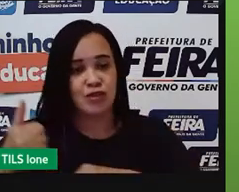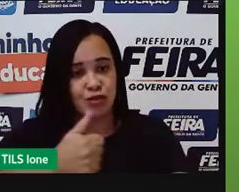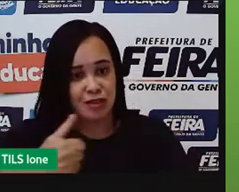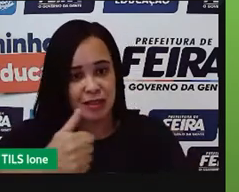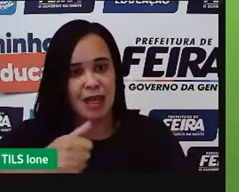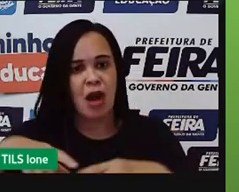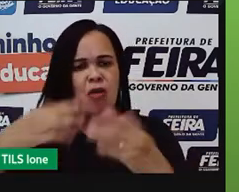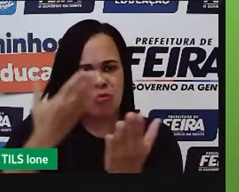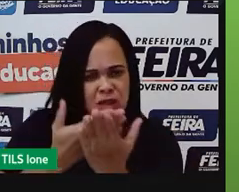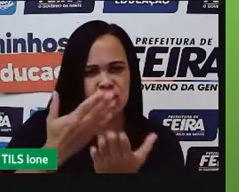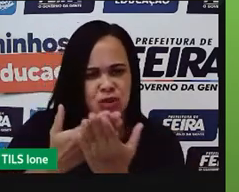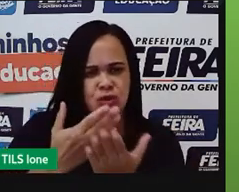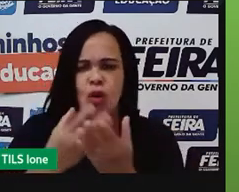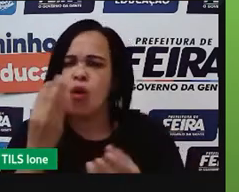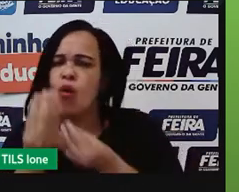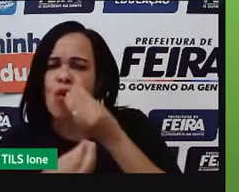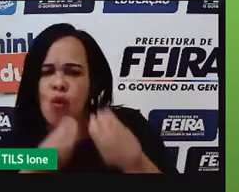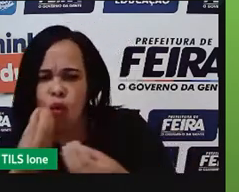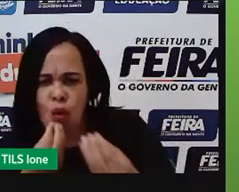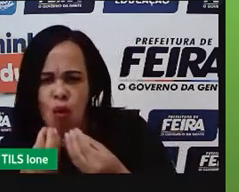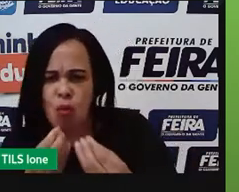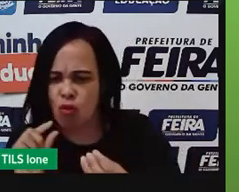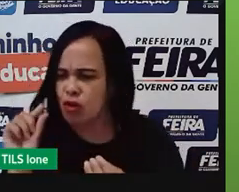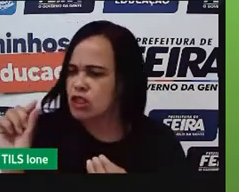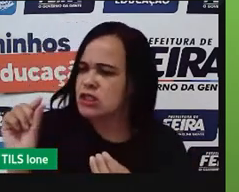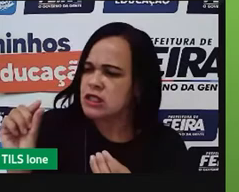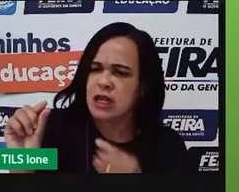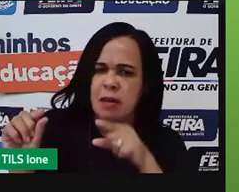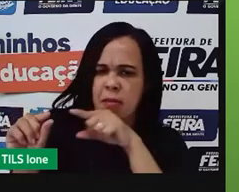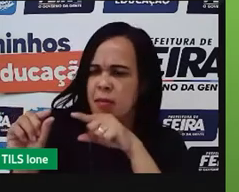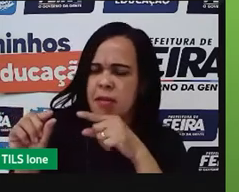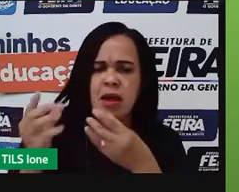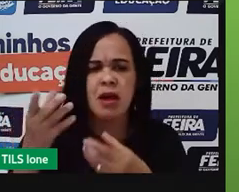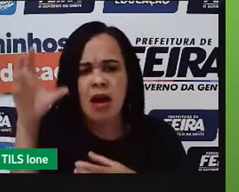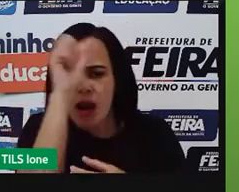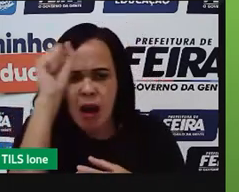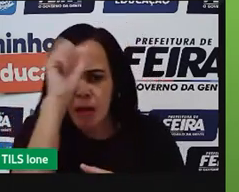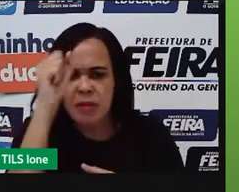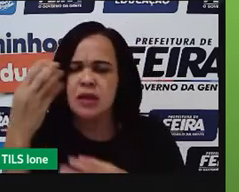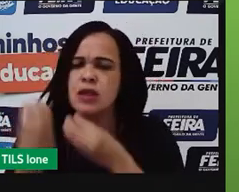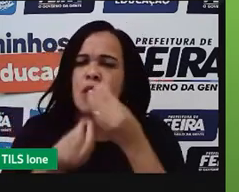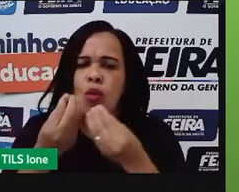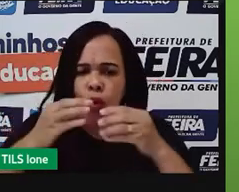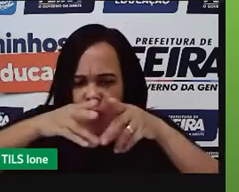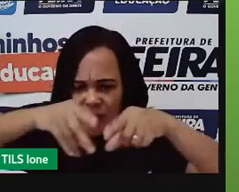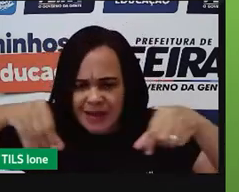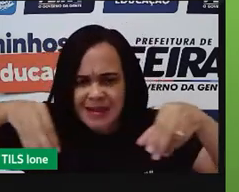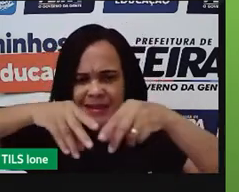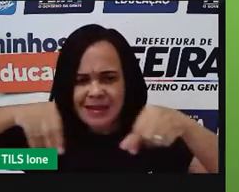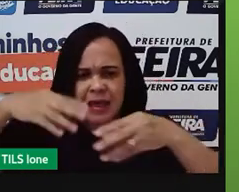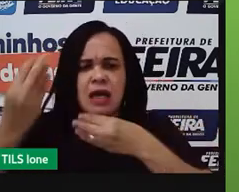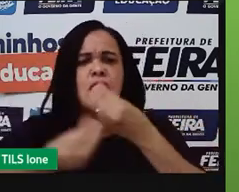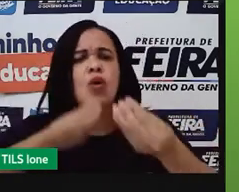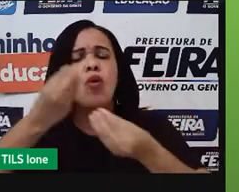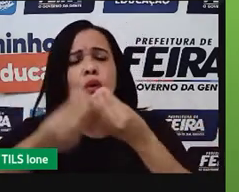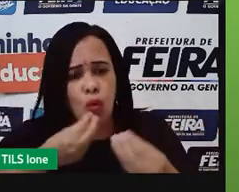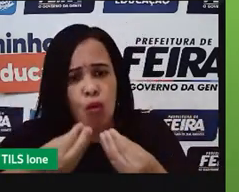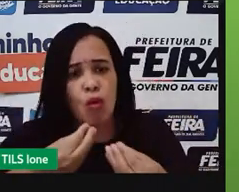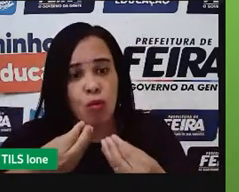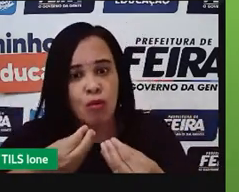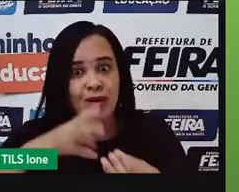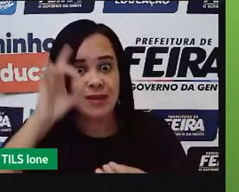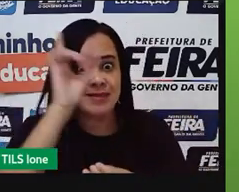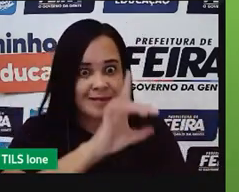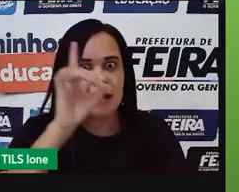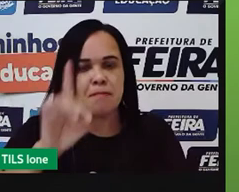melhoramento, né, de todo esse solo pra ele produzir mais. Tem todo um estudo ali do que precisa ser